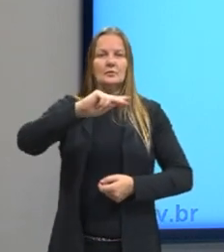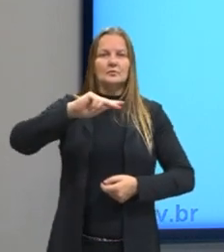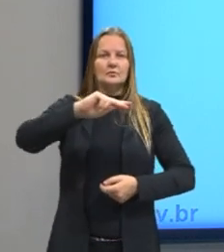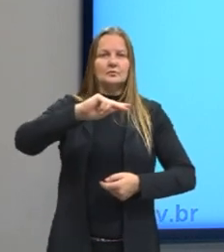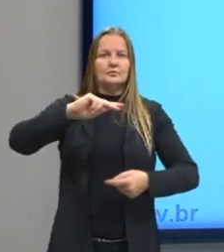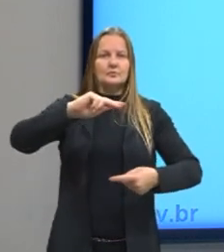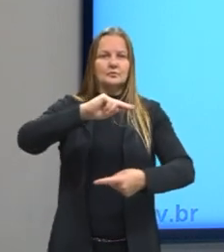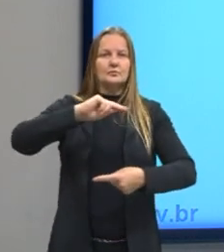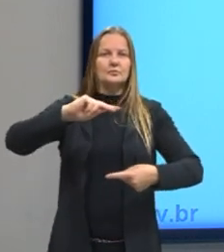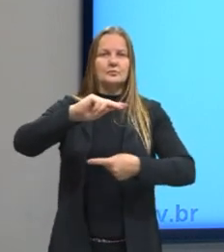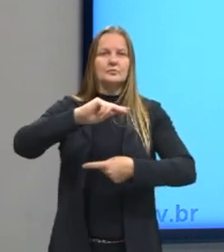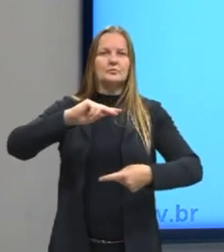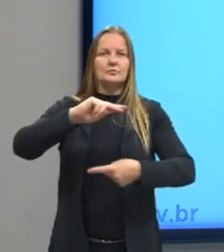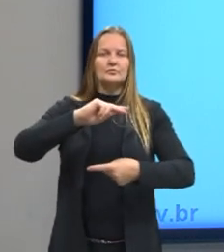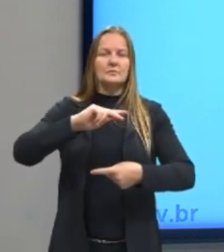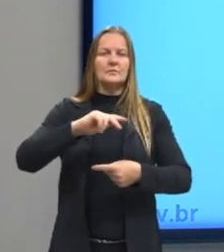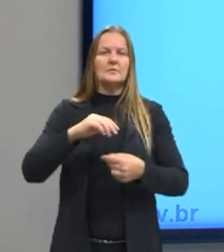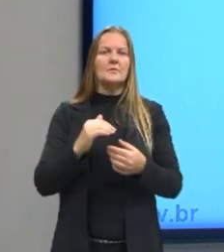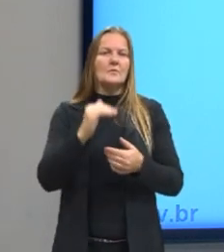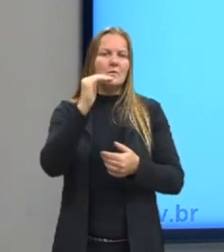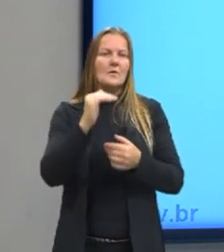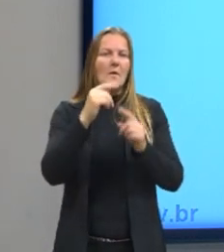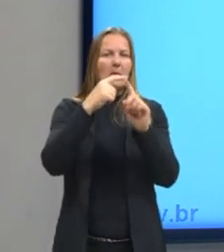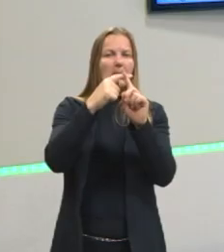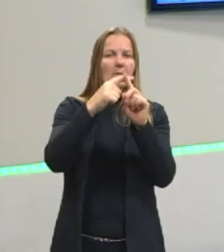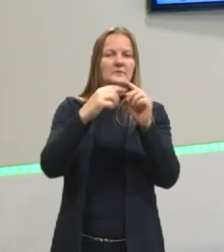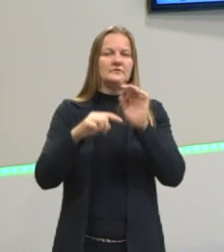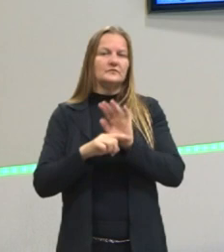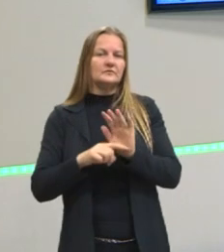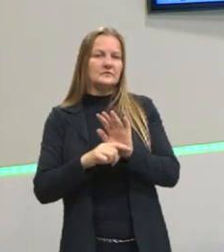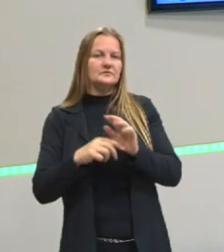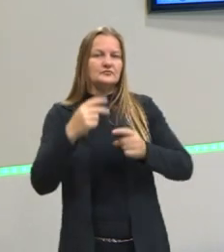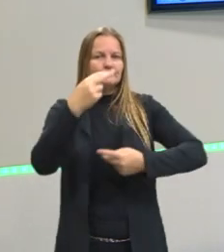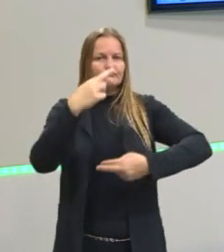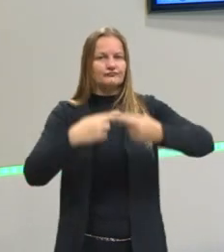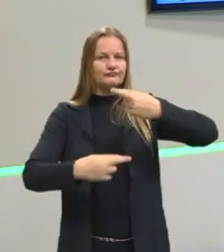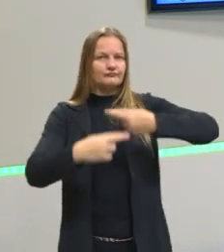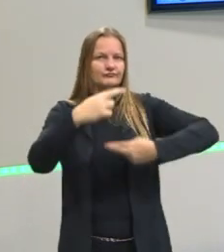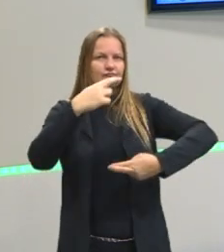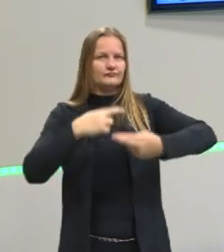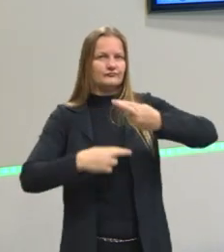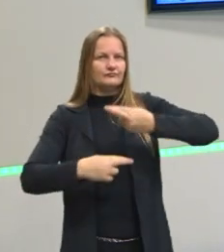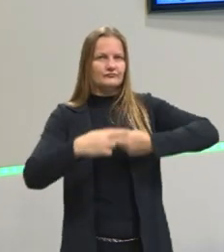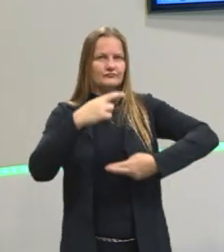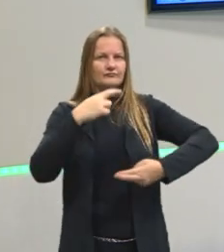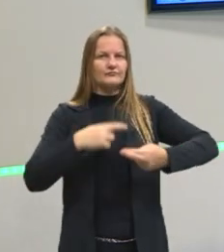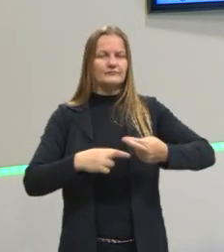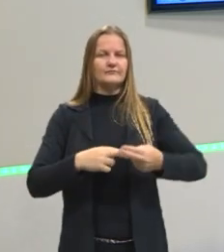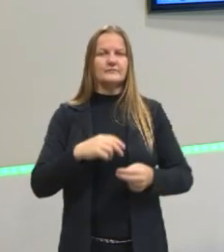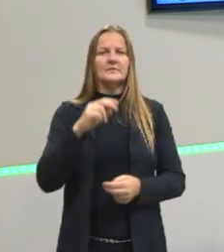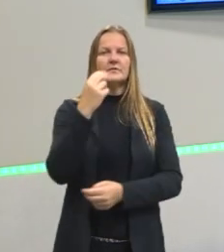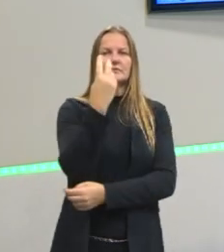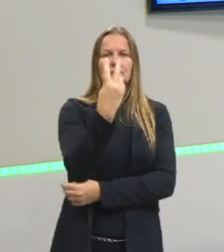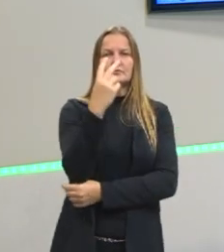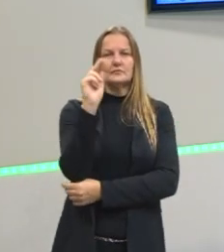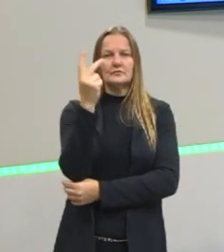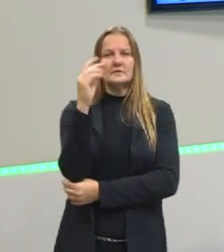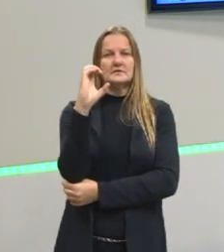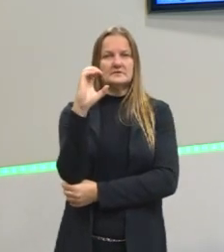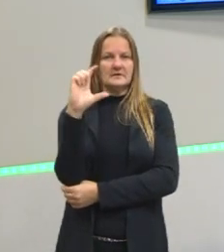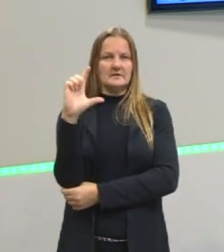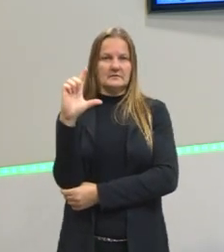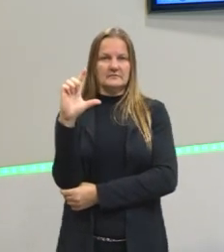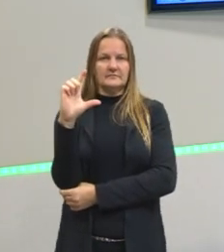molécula interage com o lado parcial positivo da outra molécula. Então, eu tenho dois HCl, duas moléculas de